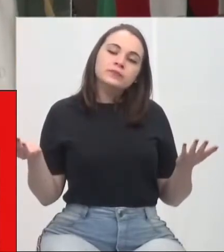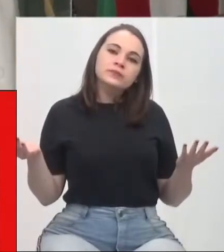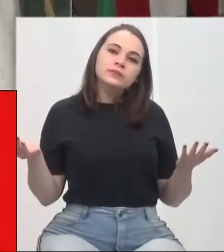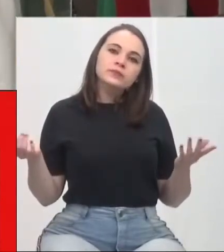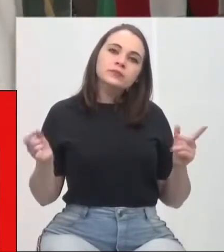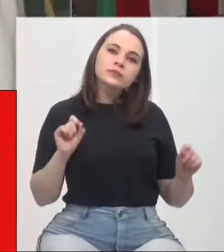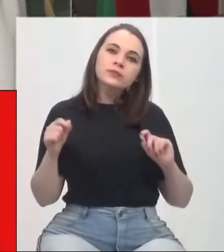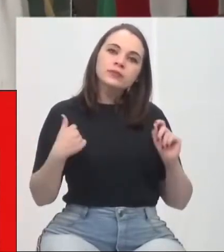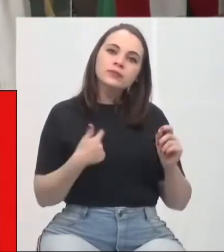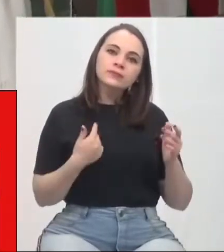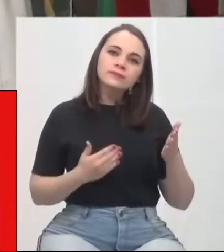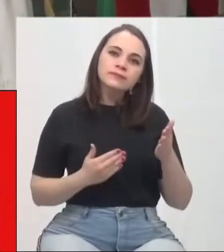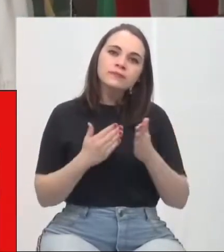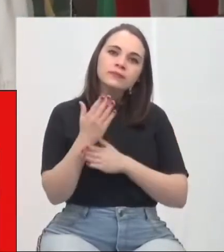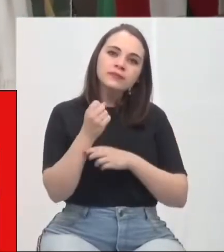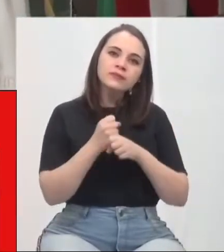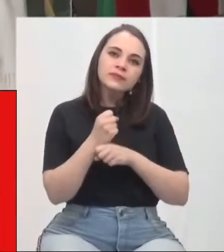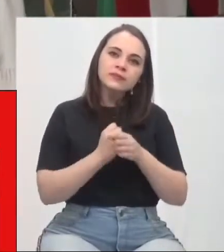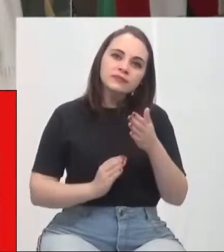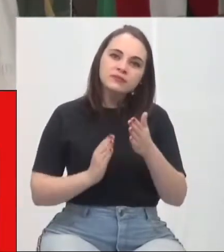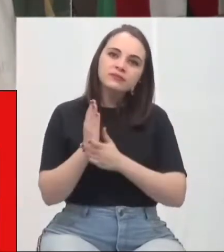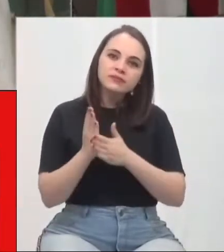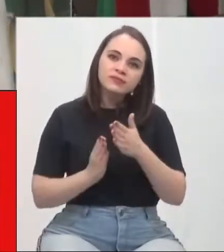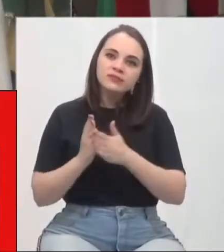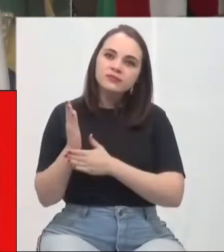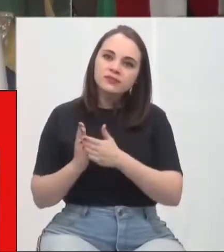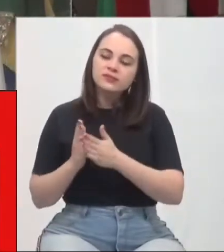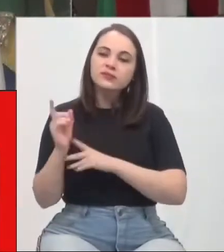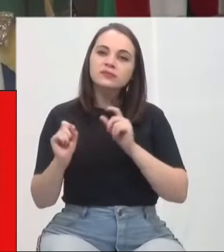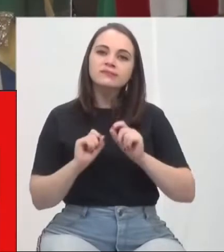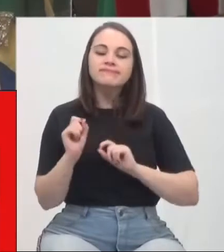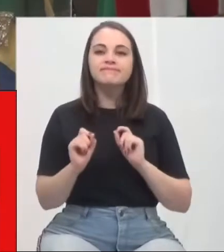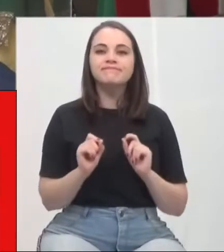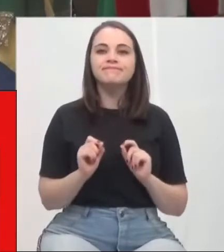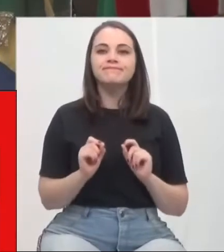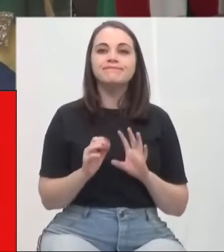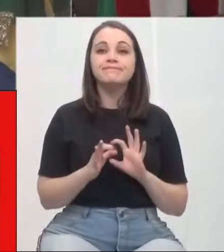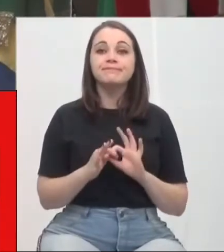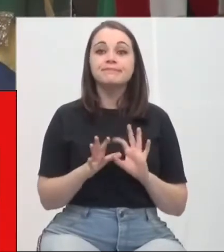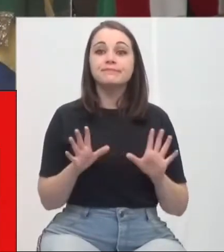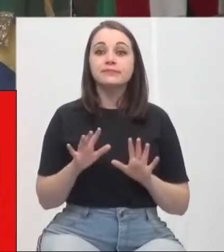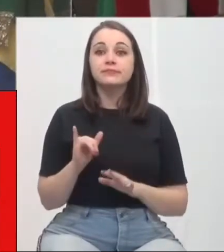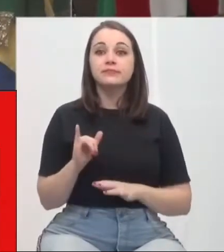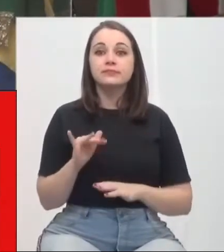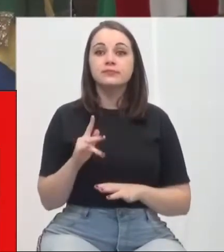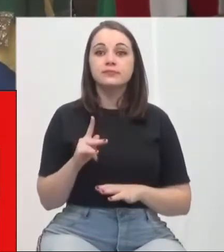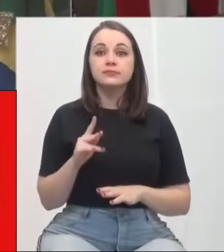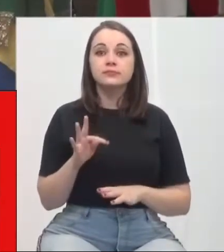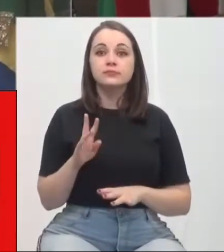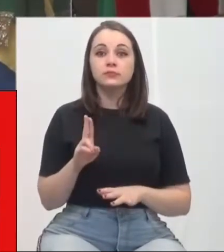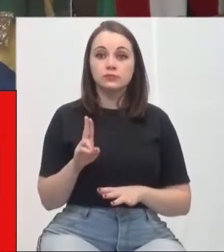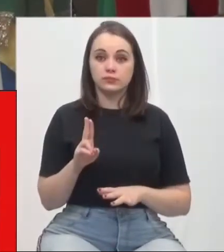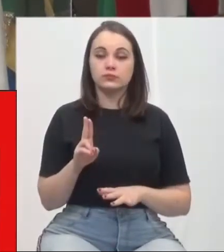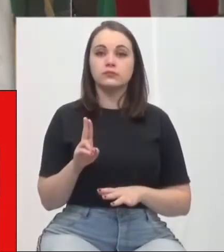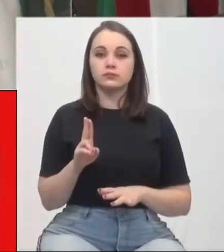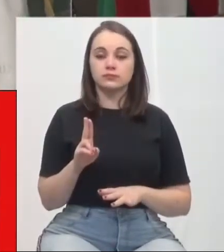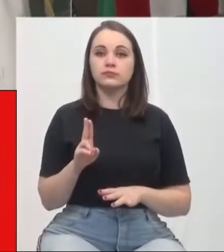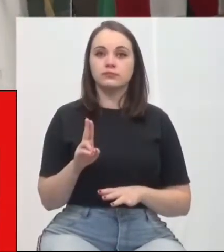aprovado ano a ano aqui nesta Casa? Exatamente a dispensa do IPTU. Não é isso, vereador Toninho?